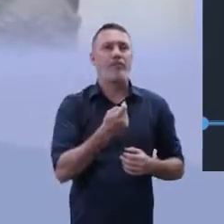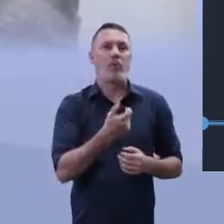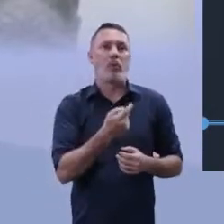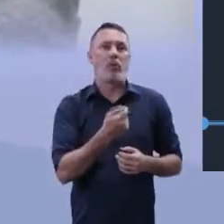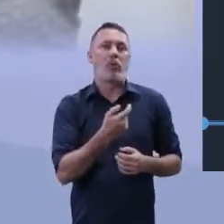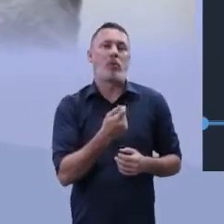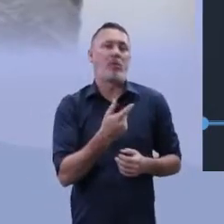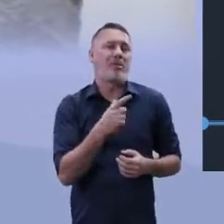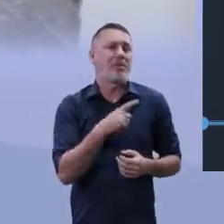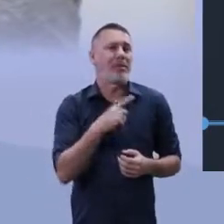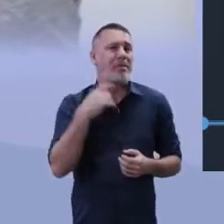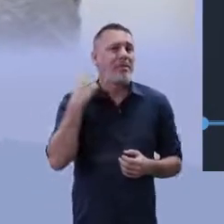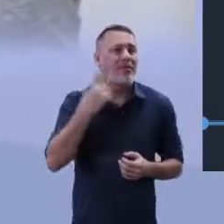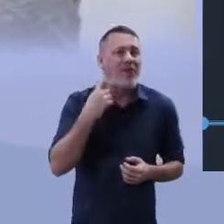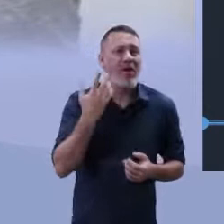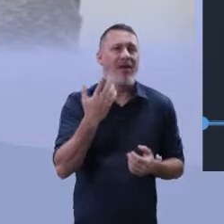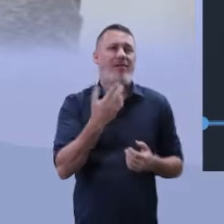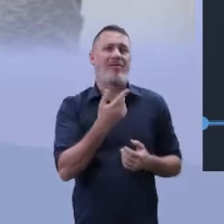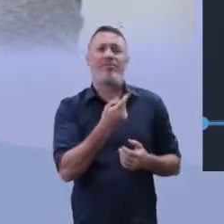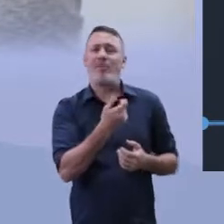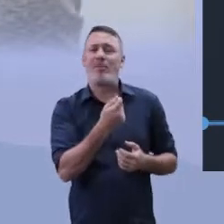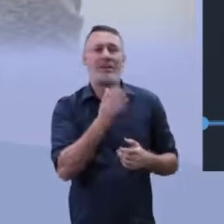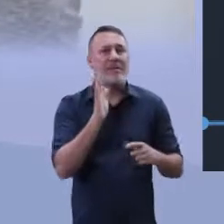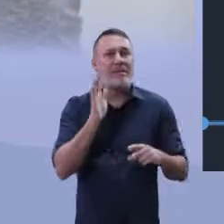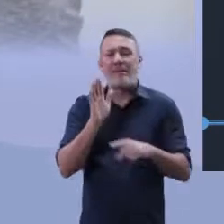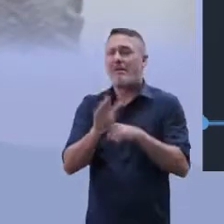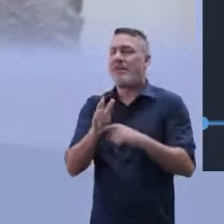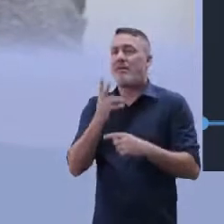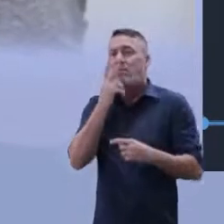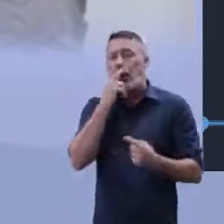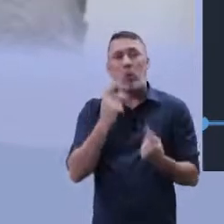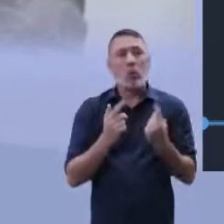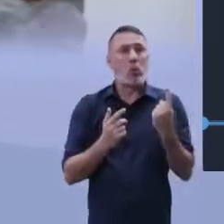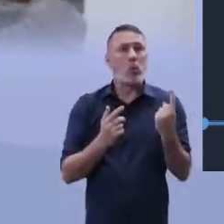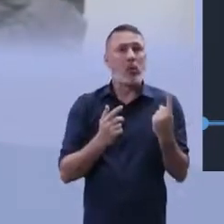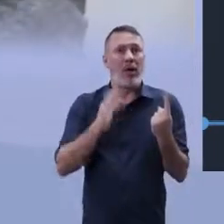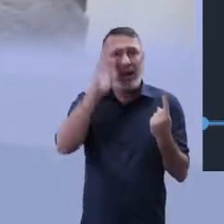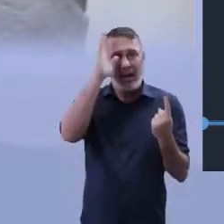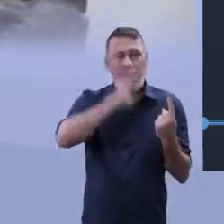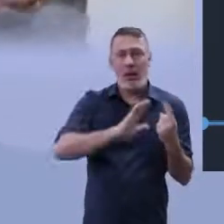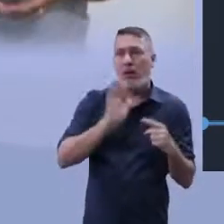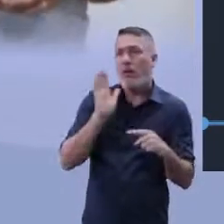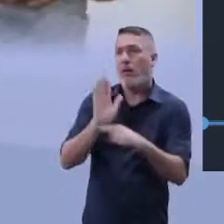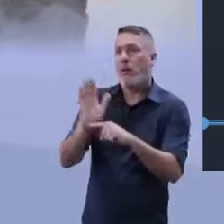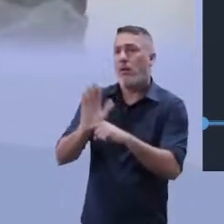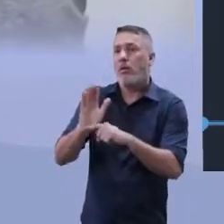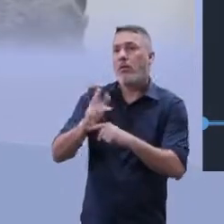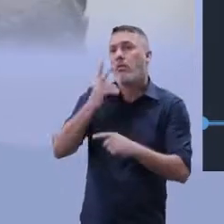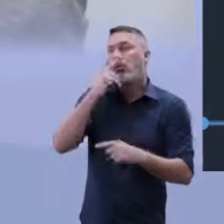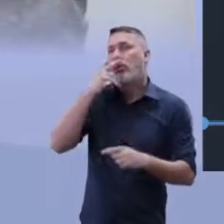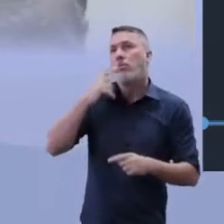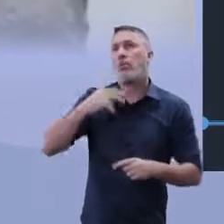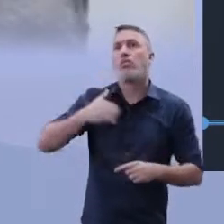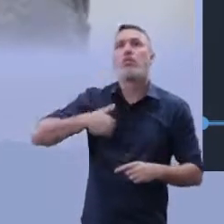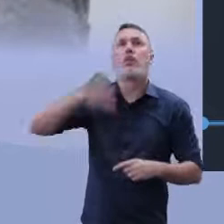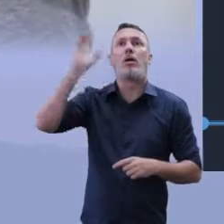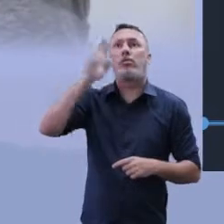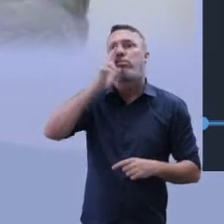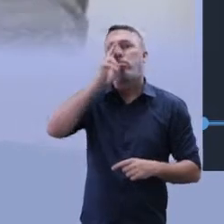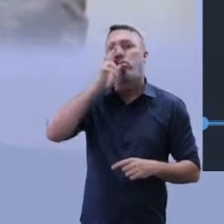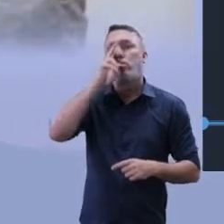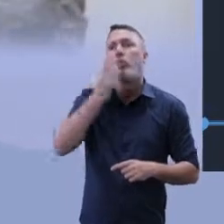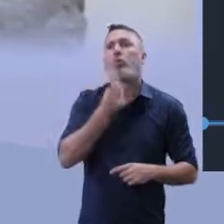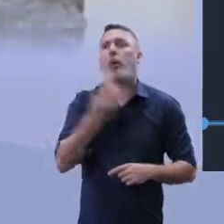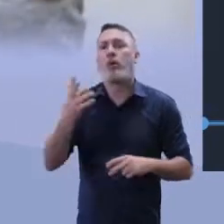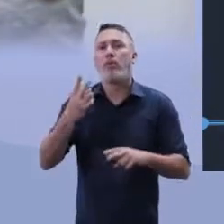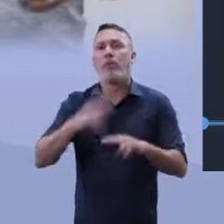Às vezes, a gente tem um advogado público, uma assistência pública, para não sei